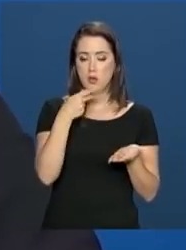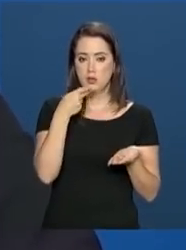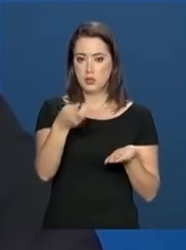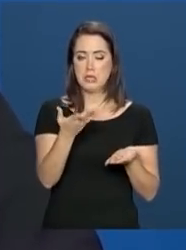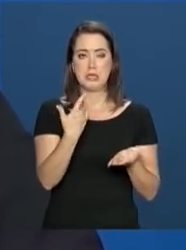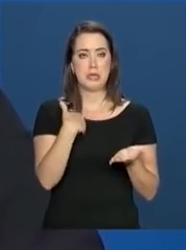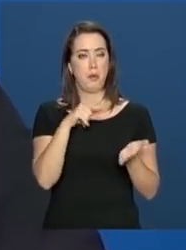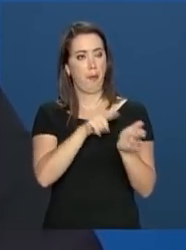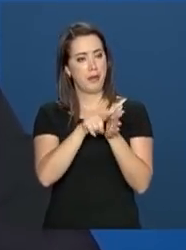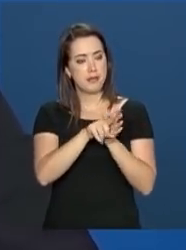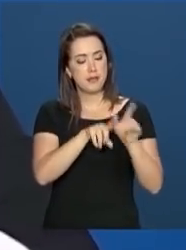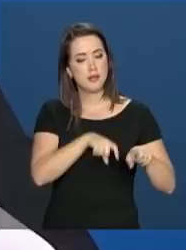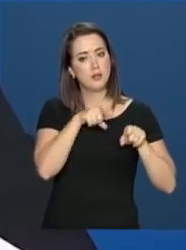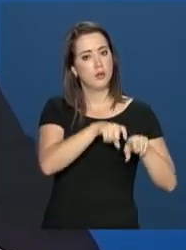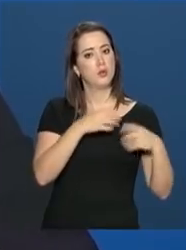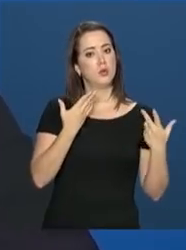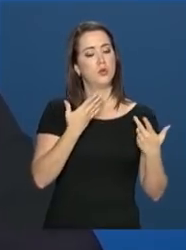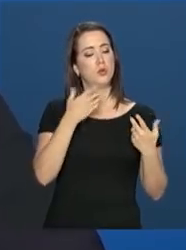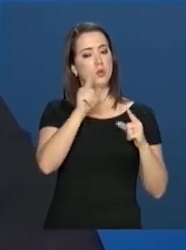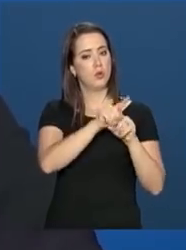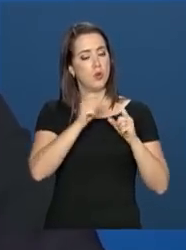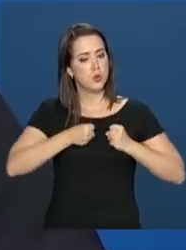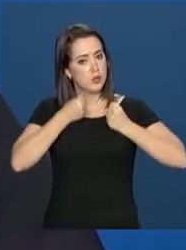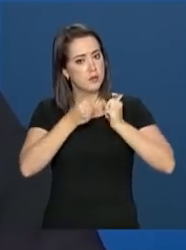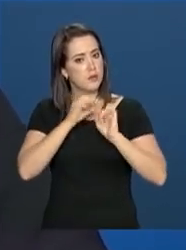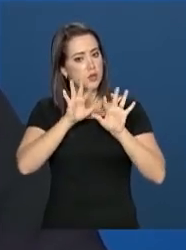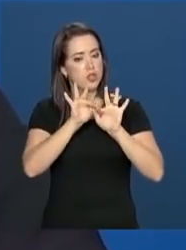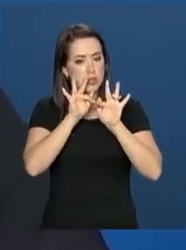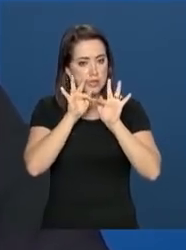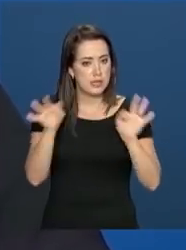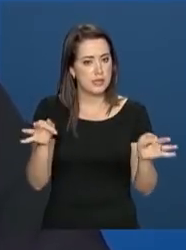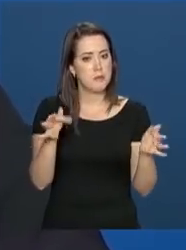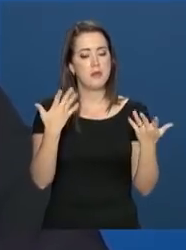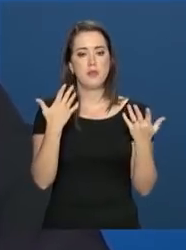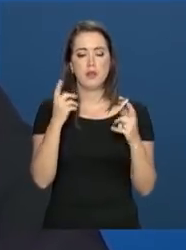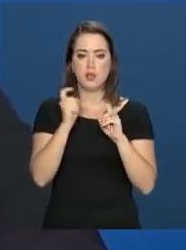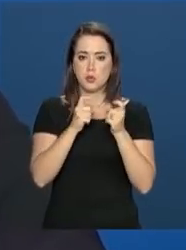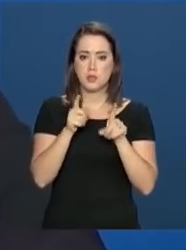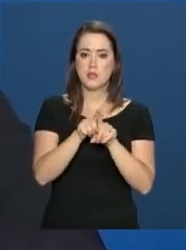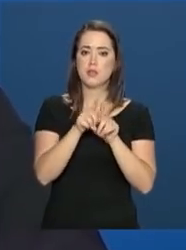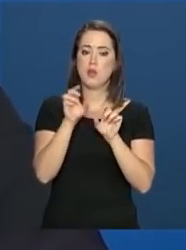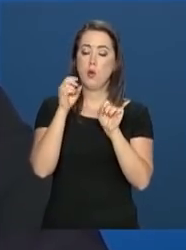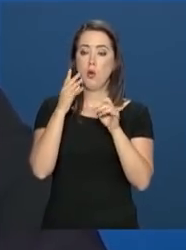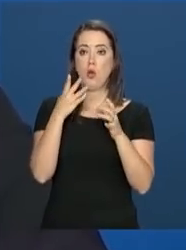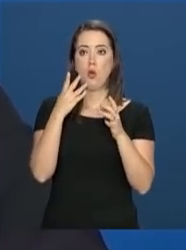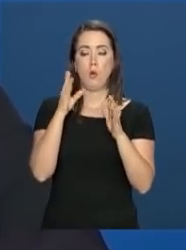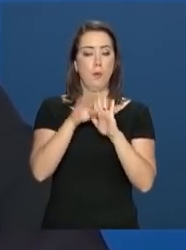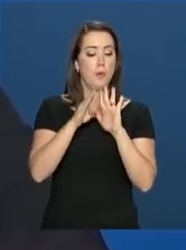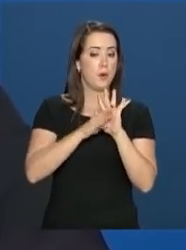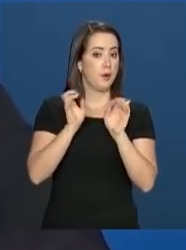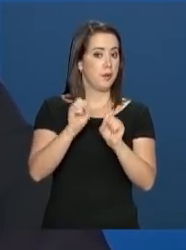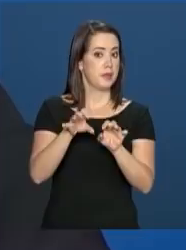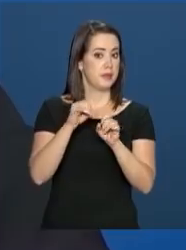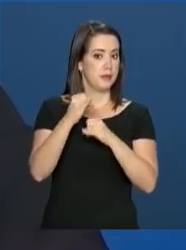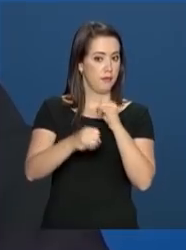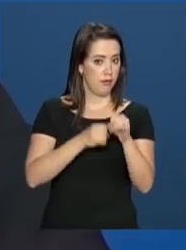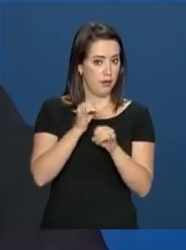agropecuário, os esforços de desburocratização, o programa Educação Conectada,